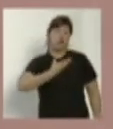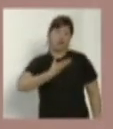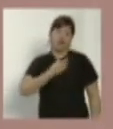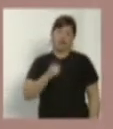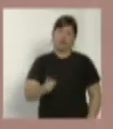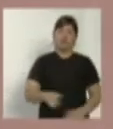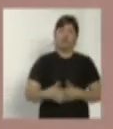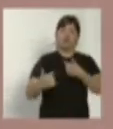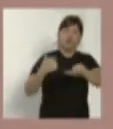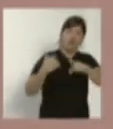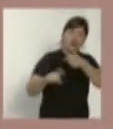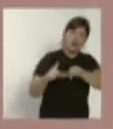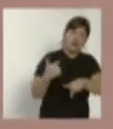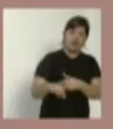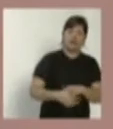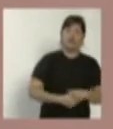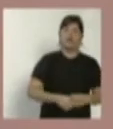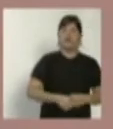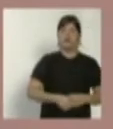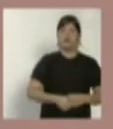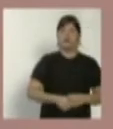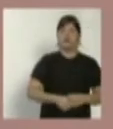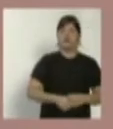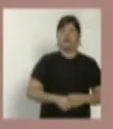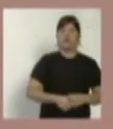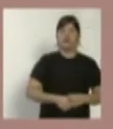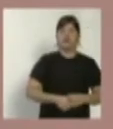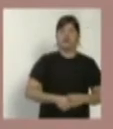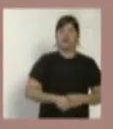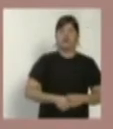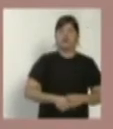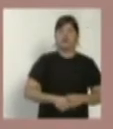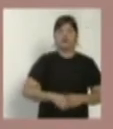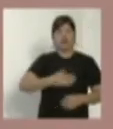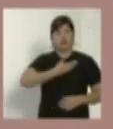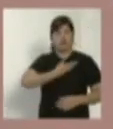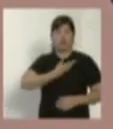trabalho, e que eu quero chamar e chamo de amigo também.